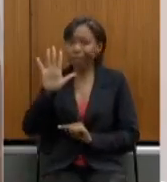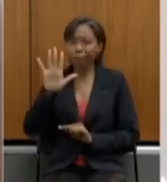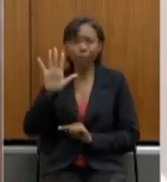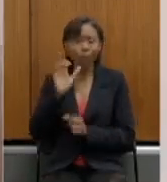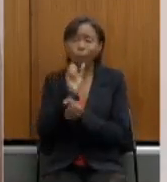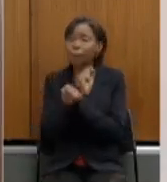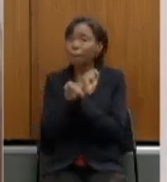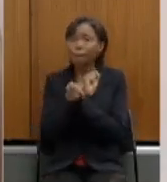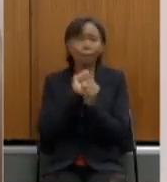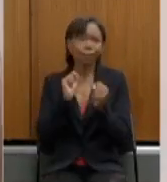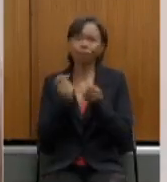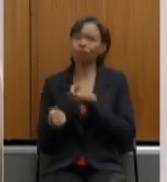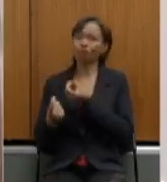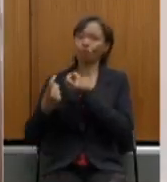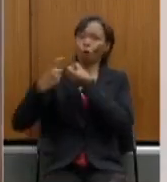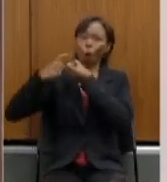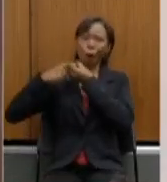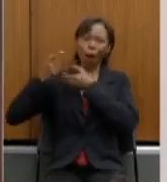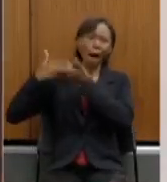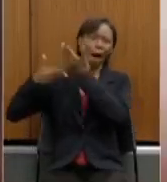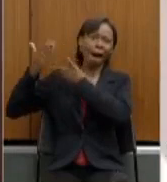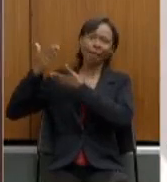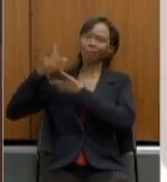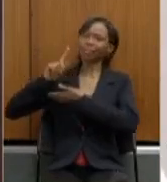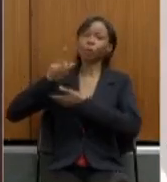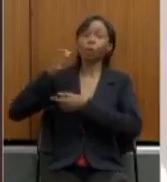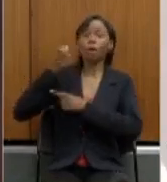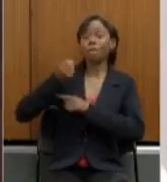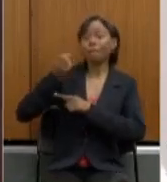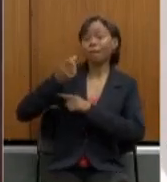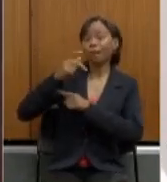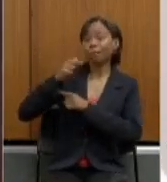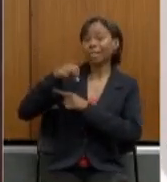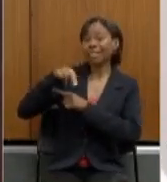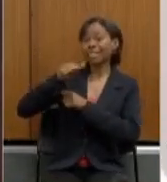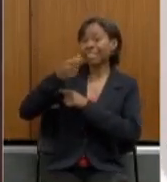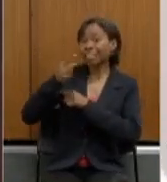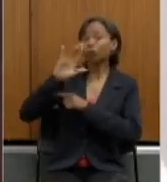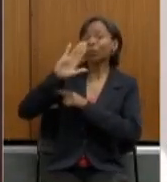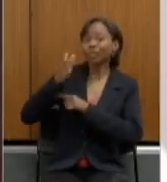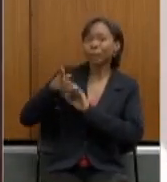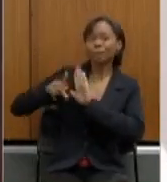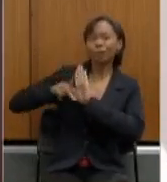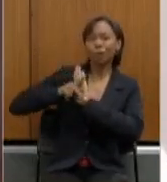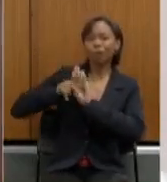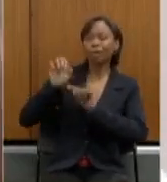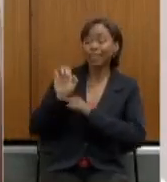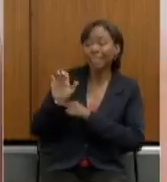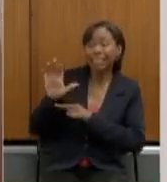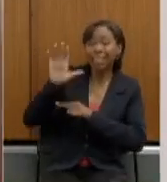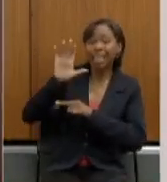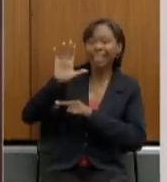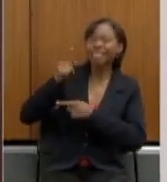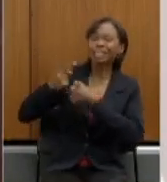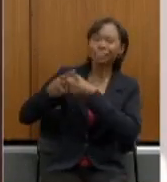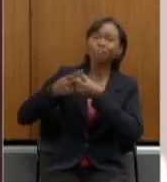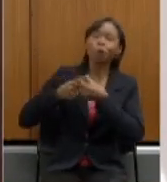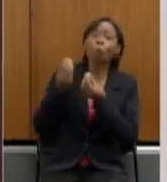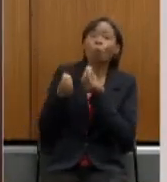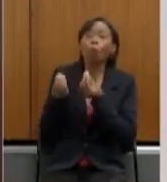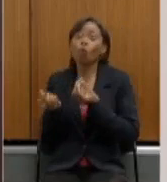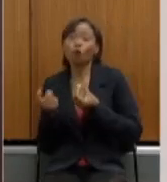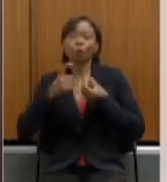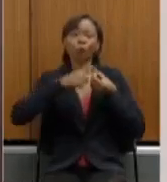vai dar para voltar atrás. Pensão já é uma coisa que está com estados e municípios, que como é que eu vou fazer para reincorporar para o federal